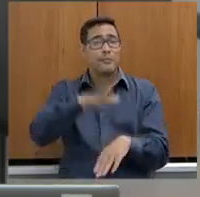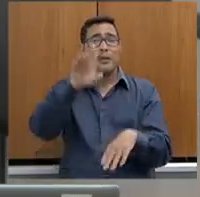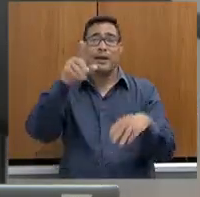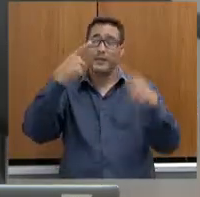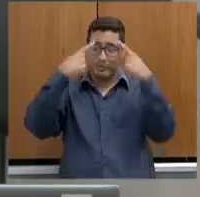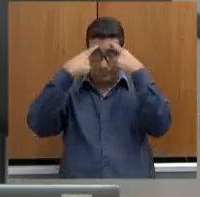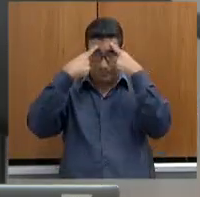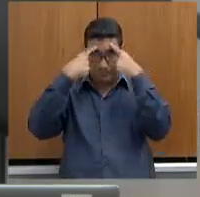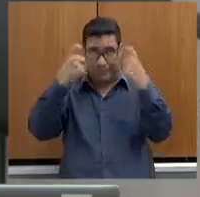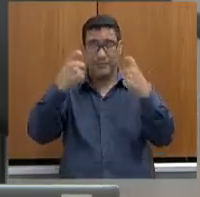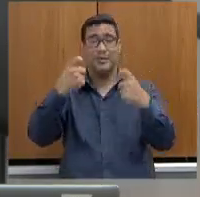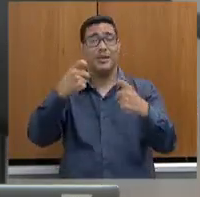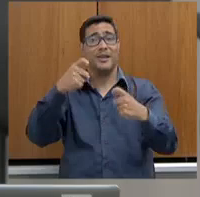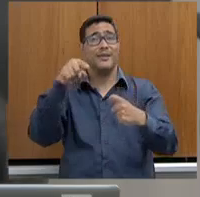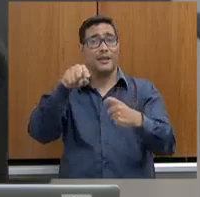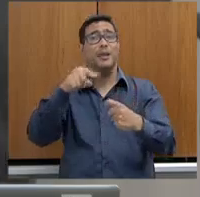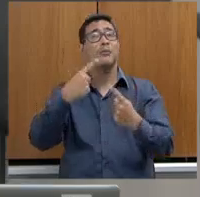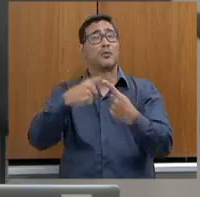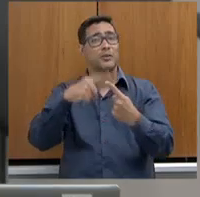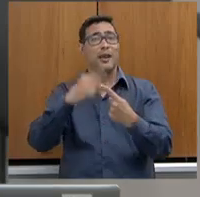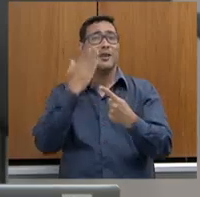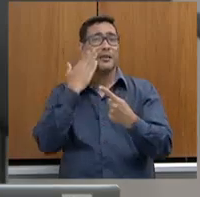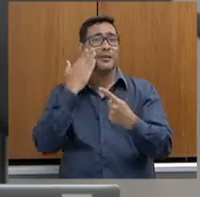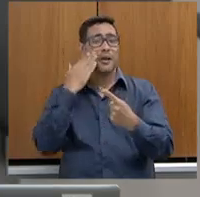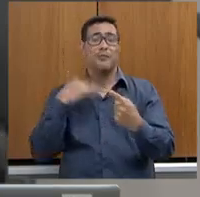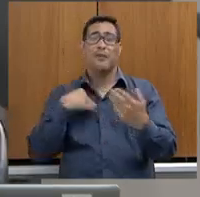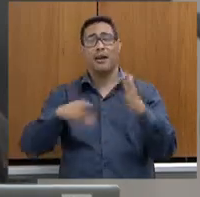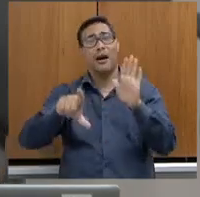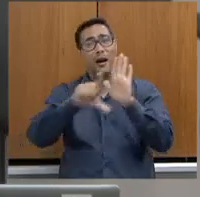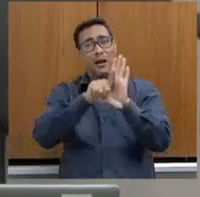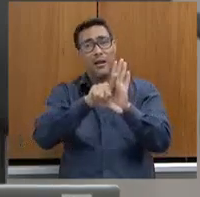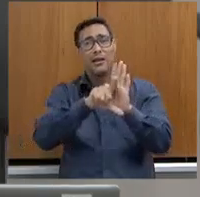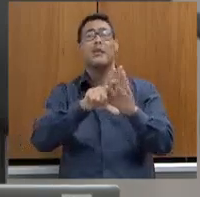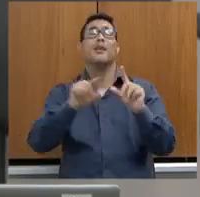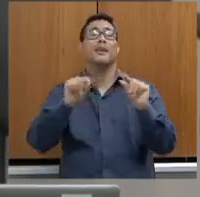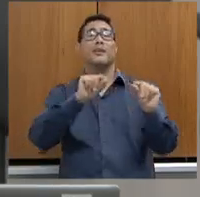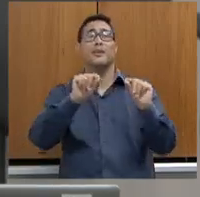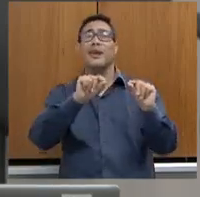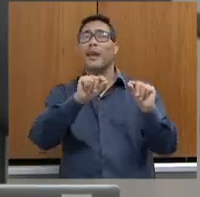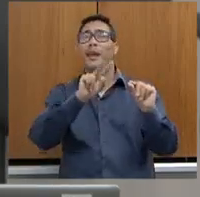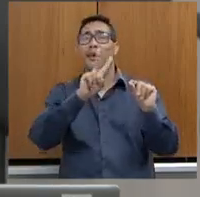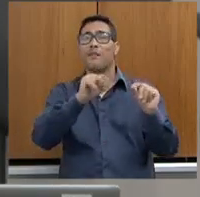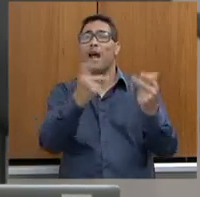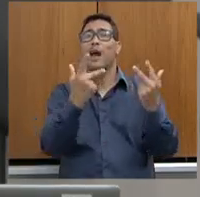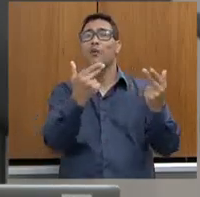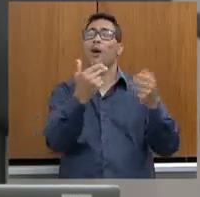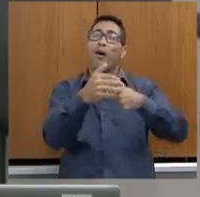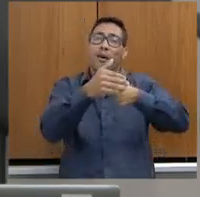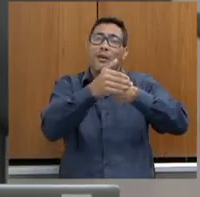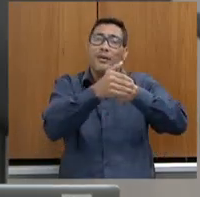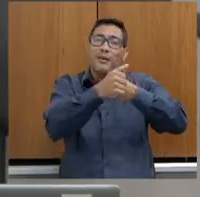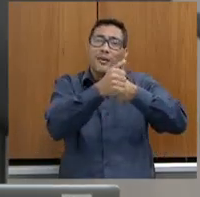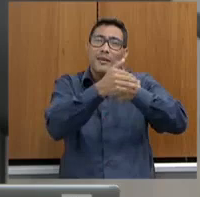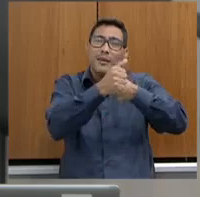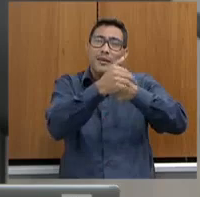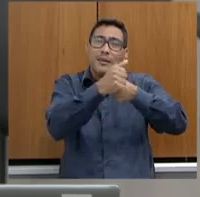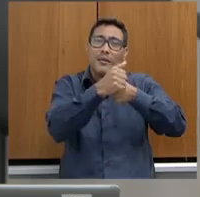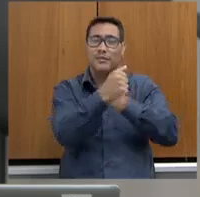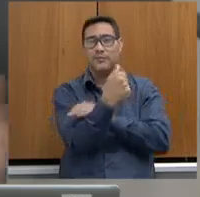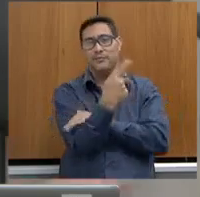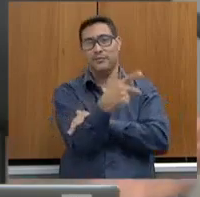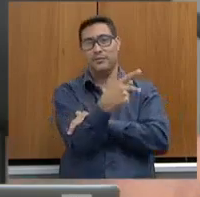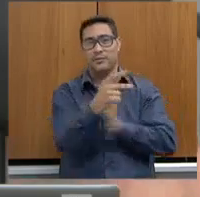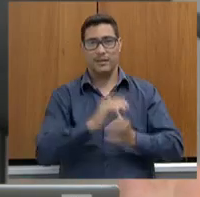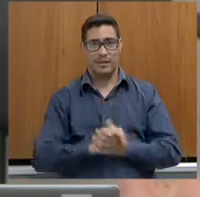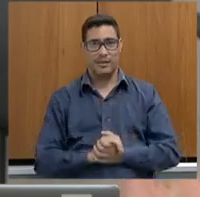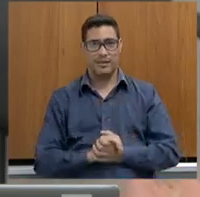porque sabem que a lei veio para passar a mão na cabeça deles. Ah,